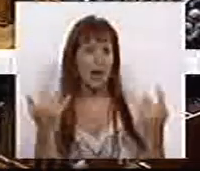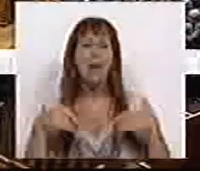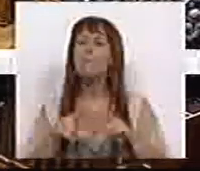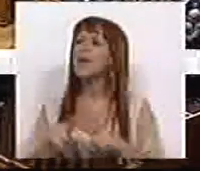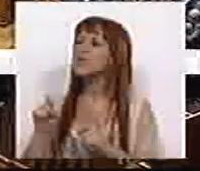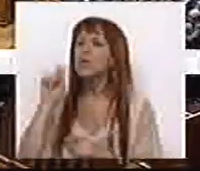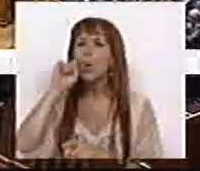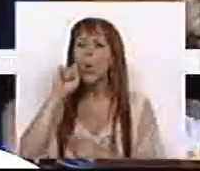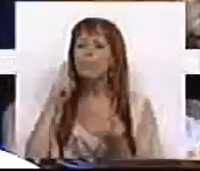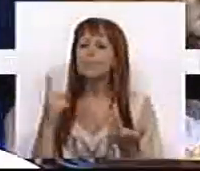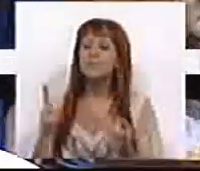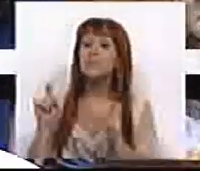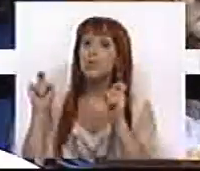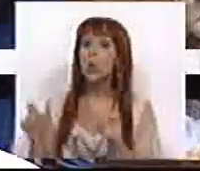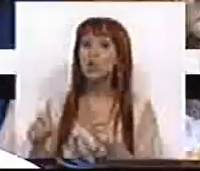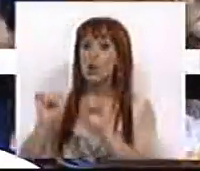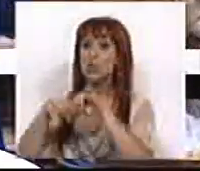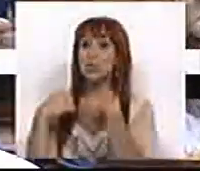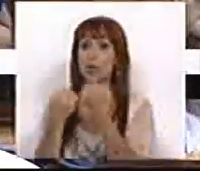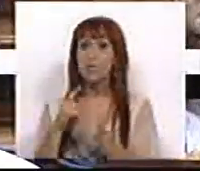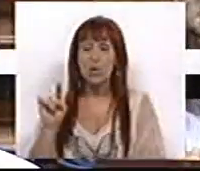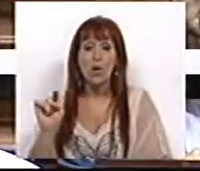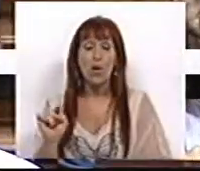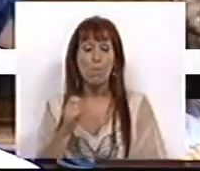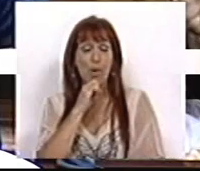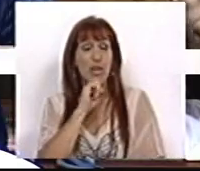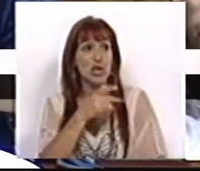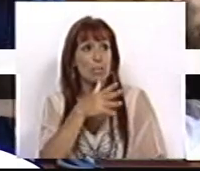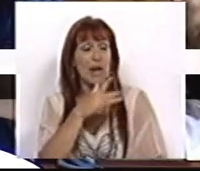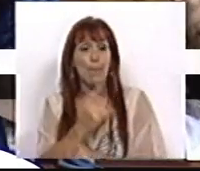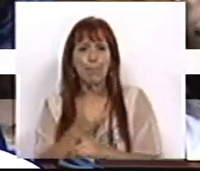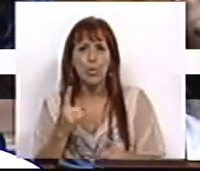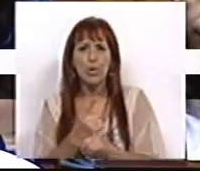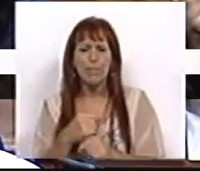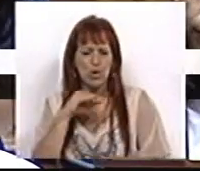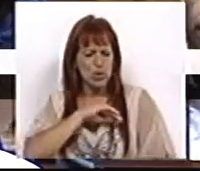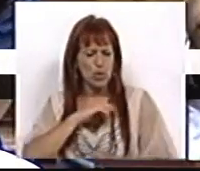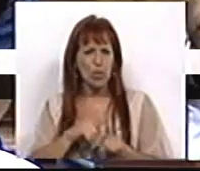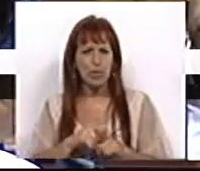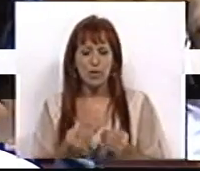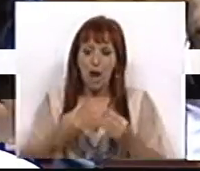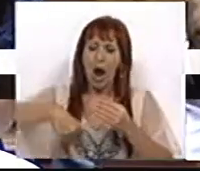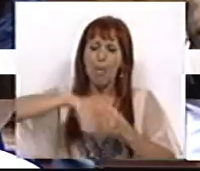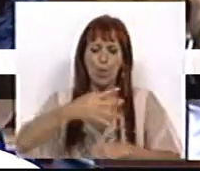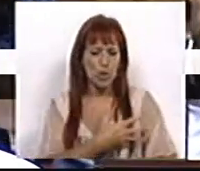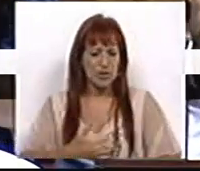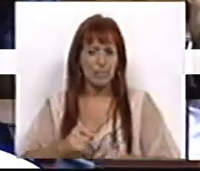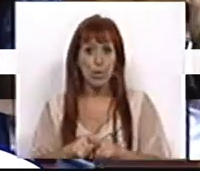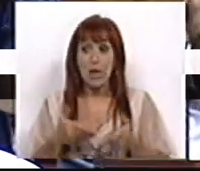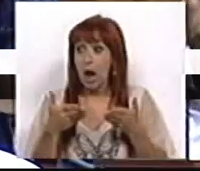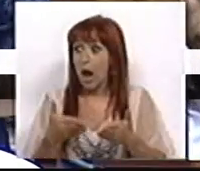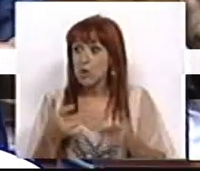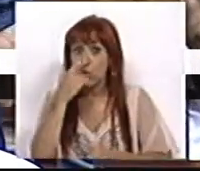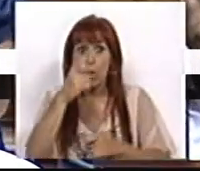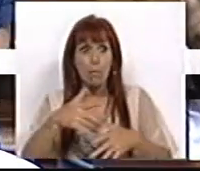mas é um mecanismo de controlo social. Porque só isso pode explicar porque é que um subsídio extraordinário de desemprego para ajudar